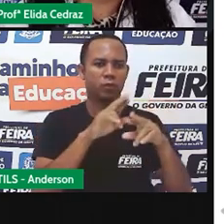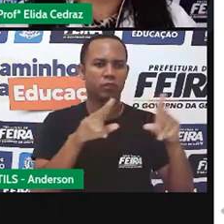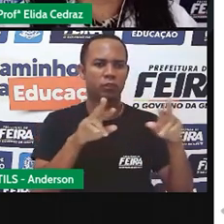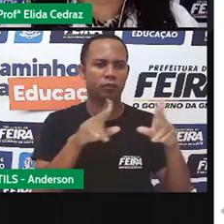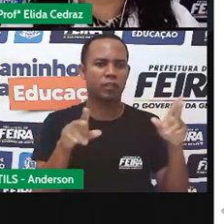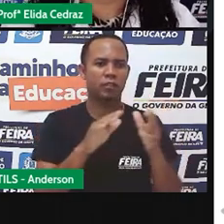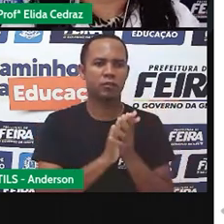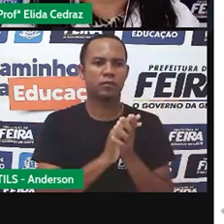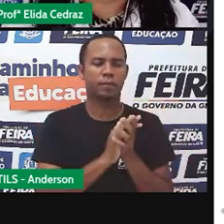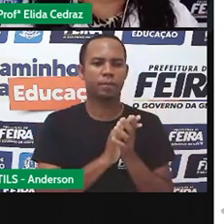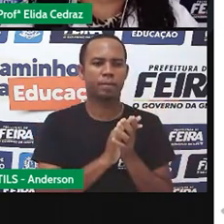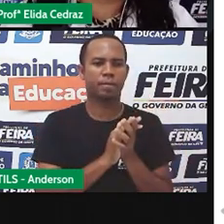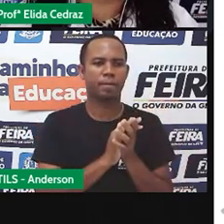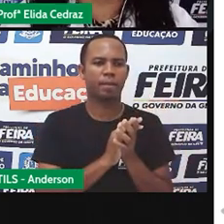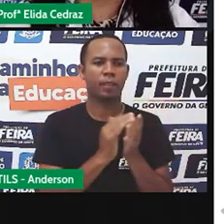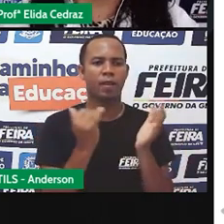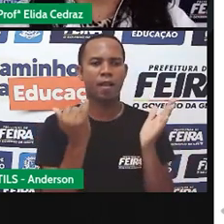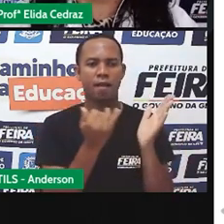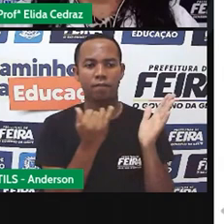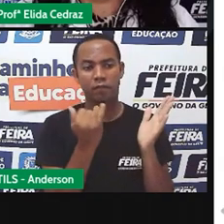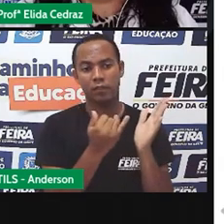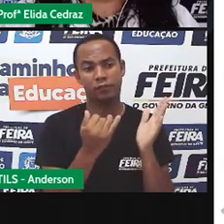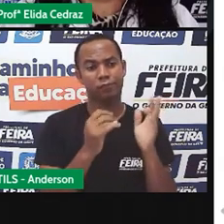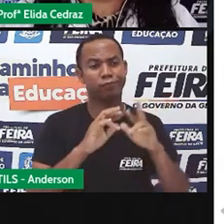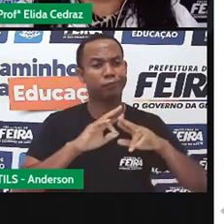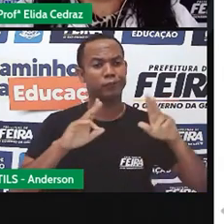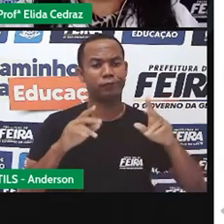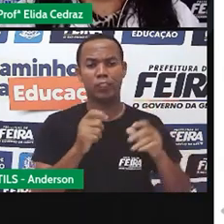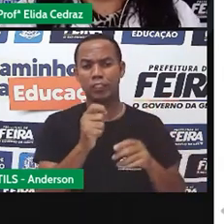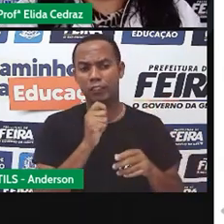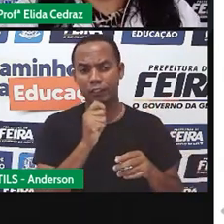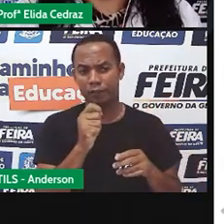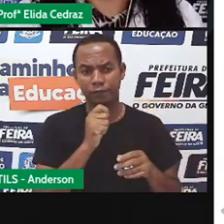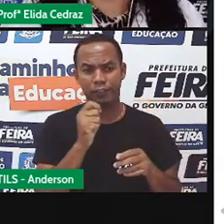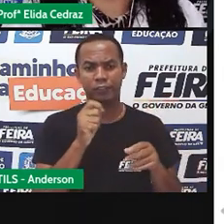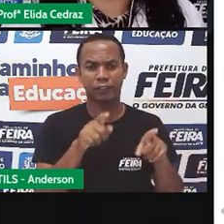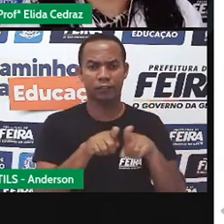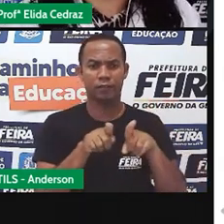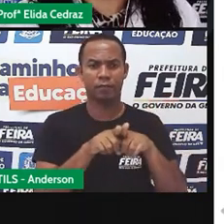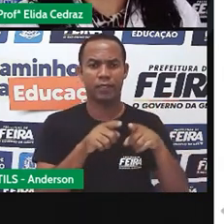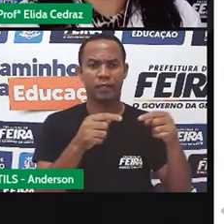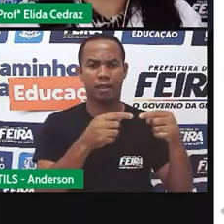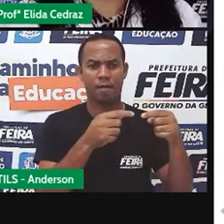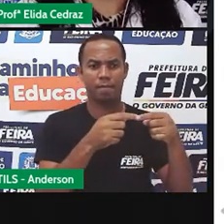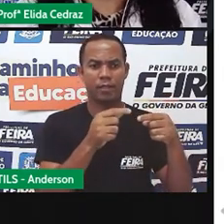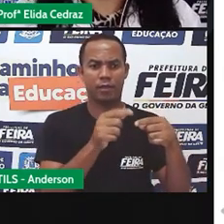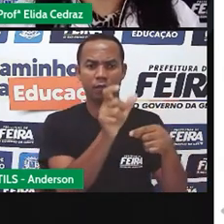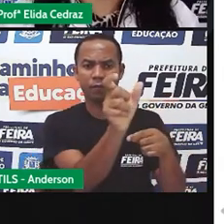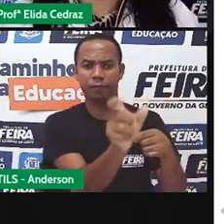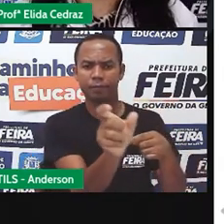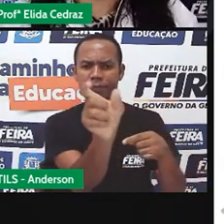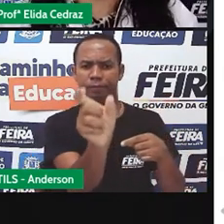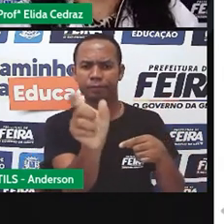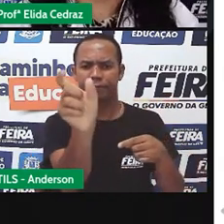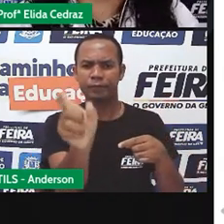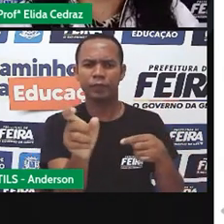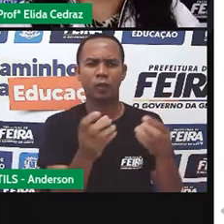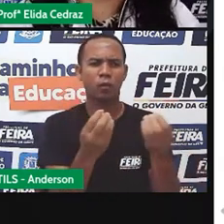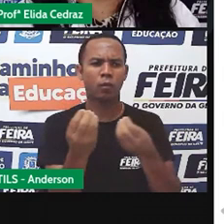reportagem, a notícia e a entrevista. A reportagem, ela